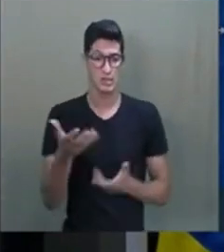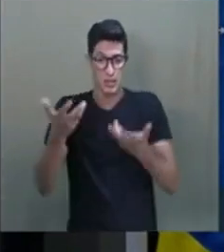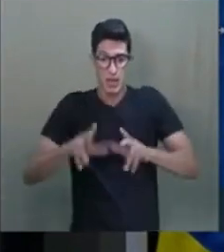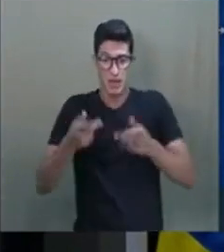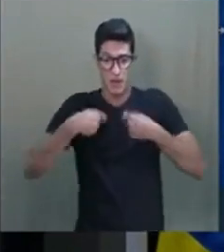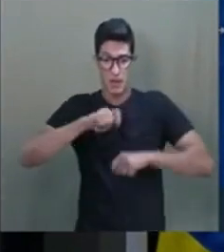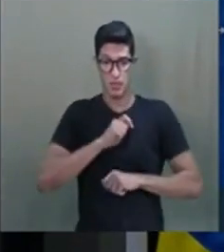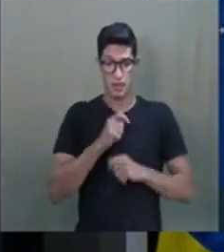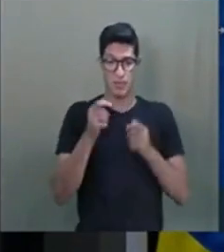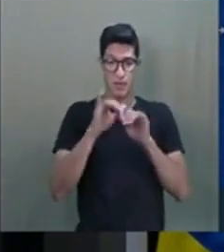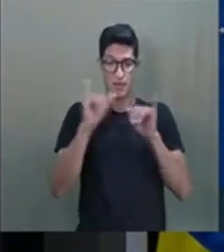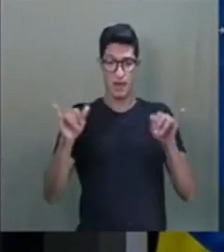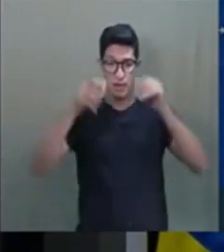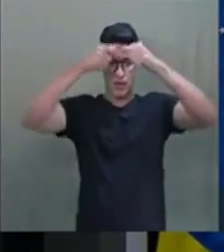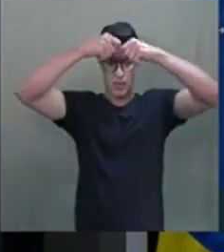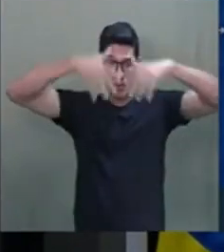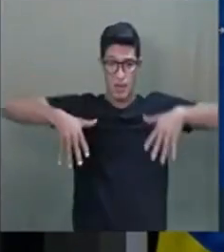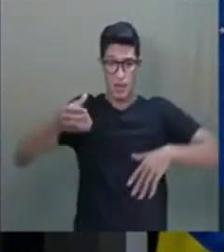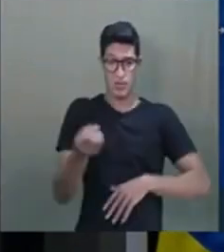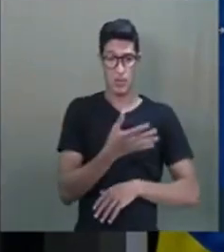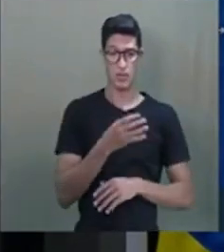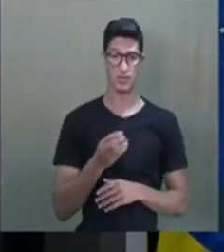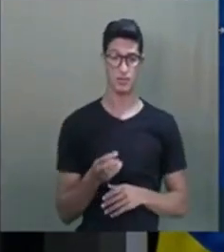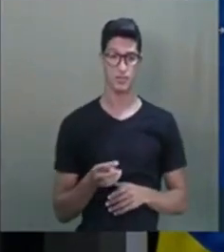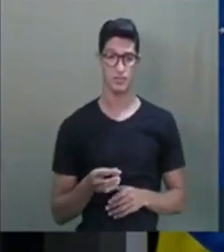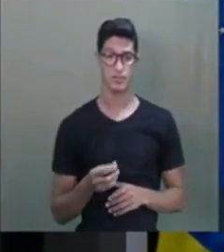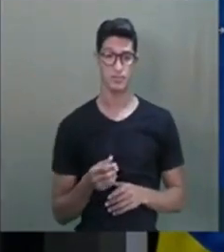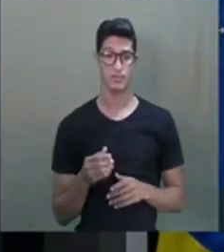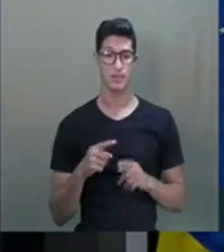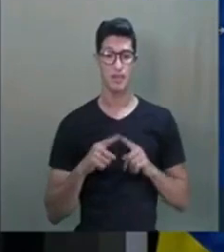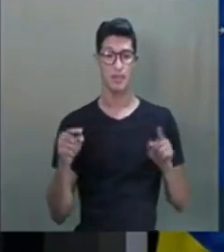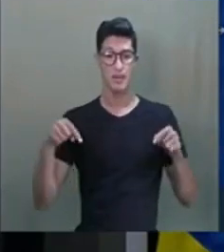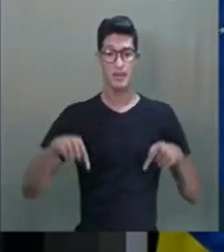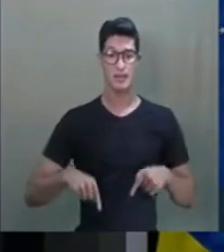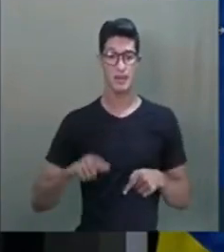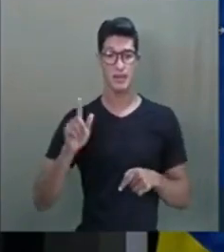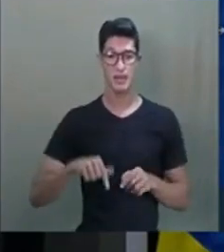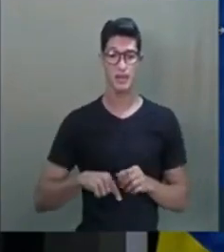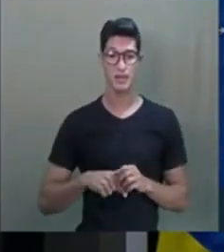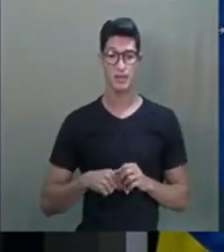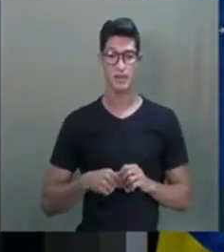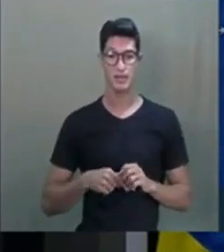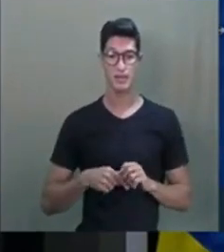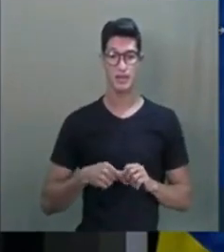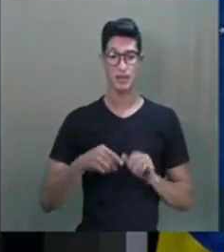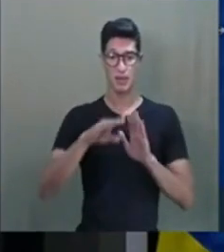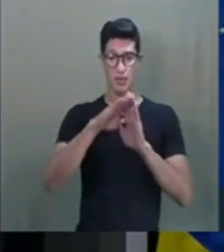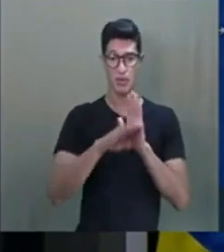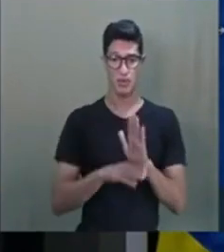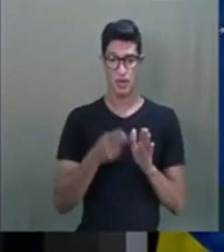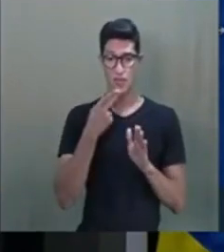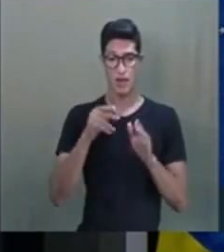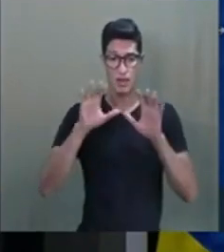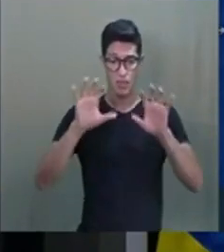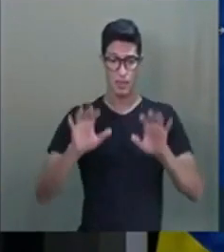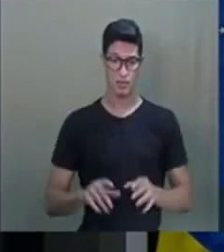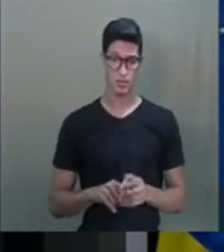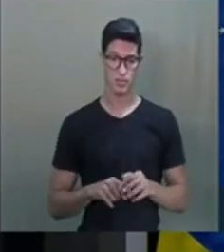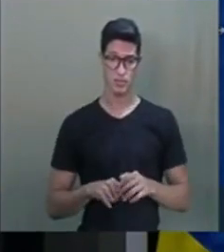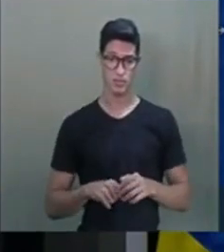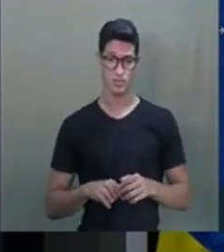quer falar sobre ele, que ele vai falar sobre as novas constelações. Ela falou, Simone, mas aqui é o meu roteiro e eu vou falar sobre isso.